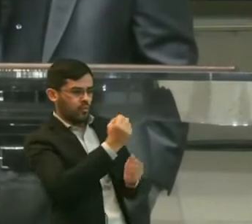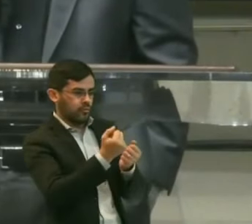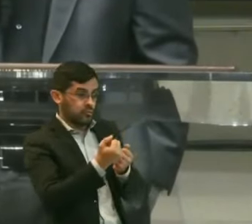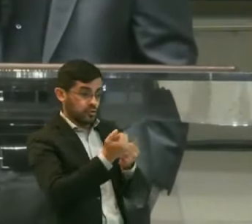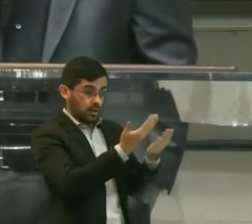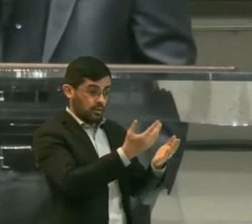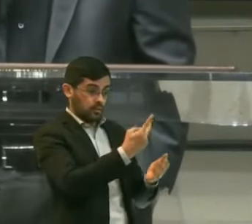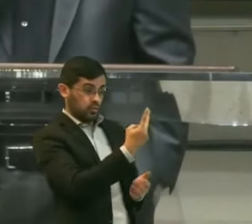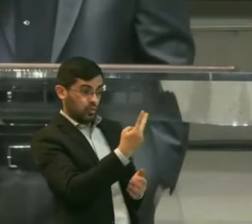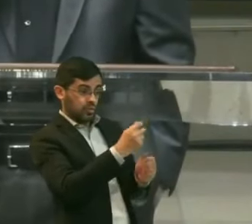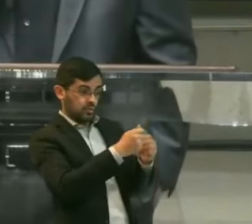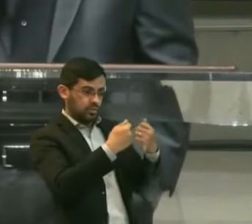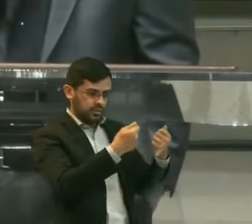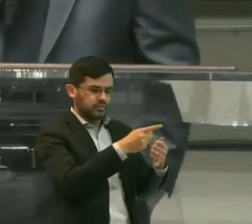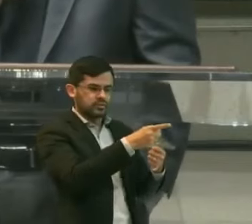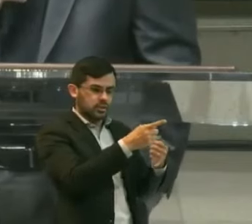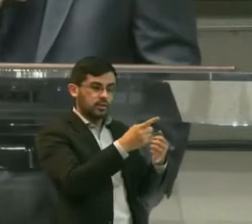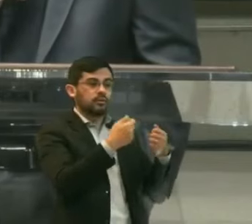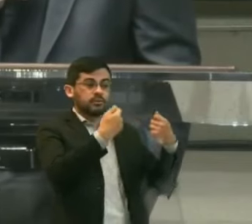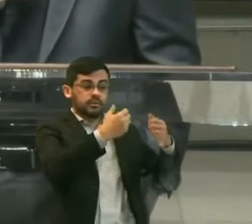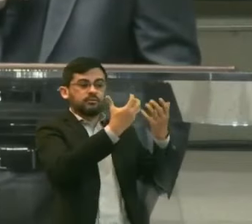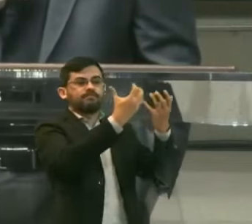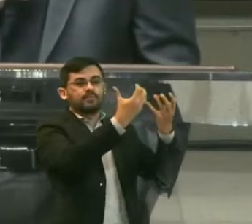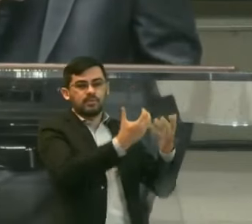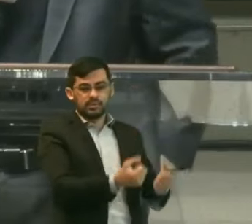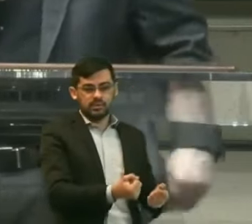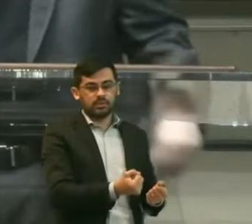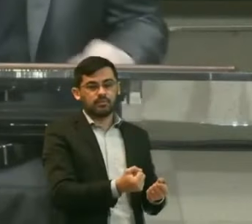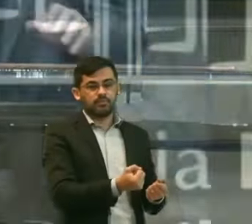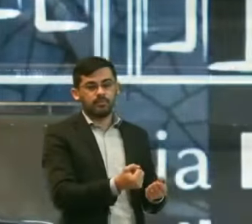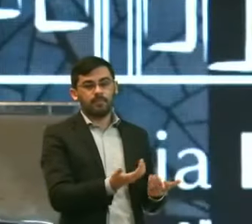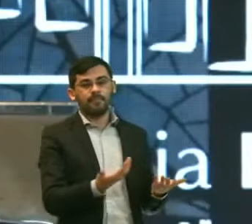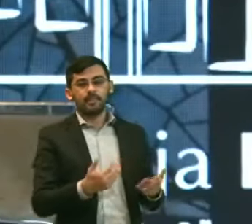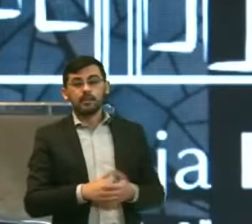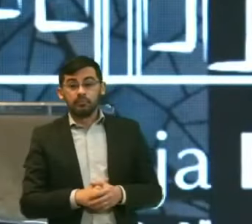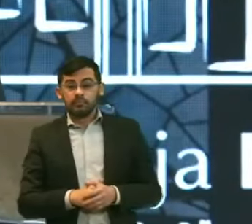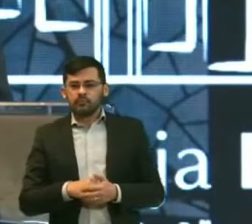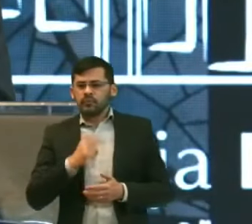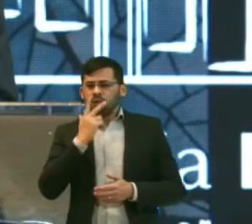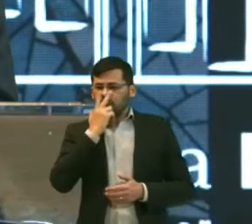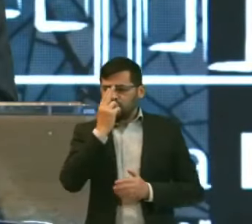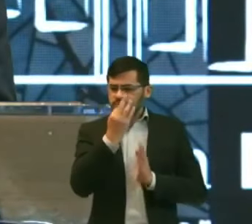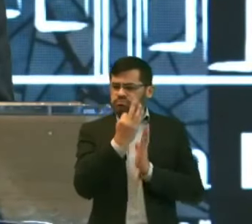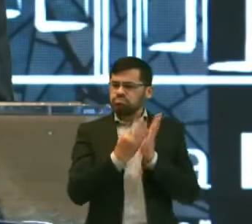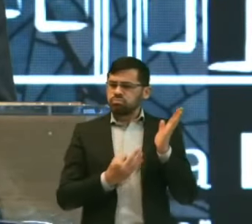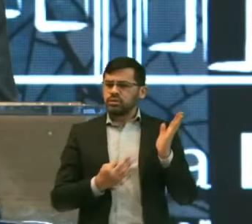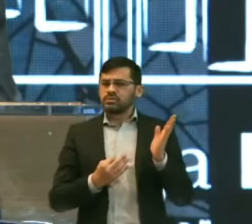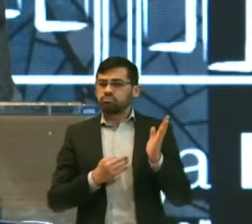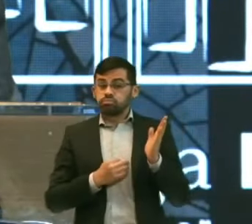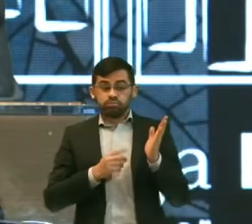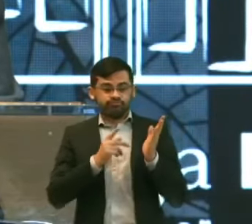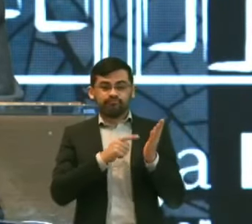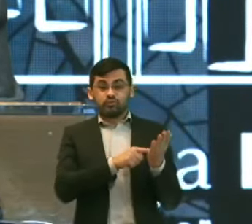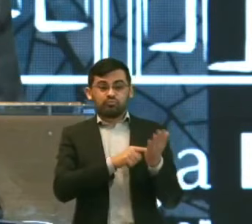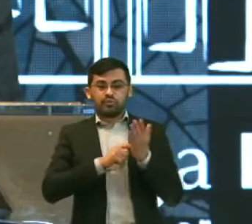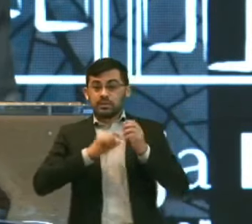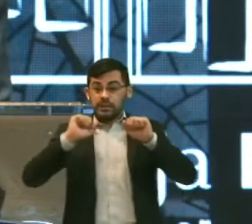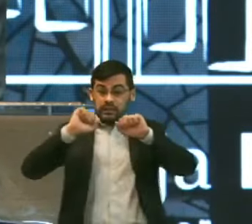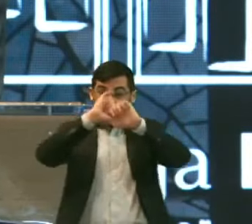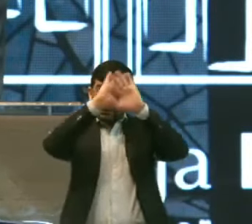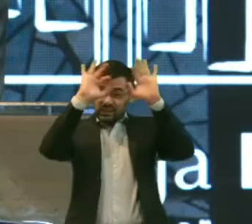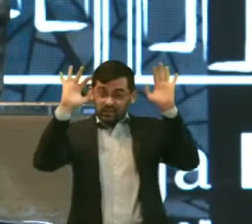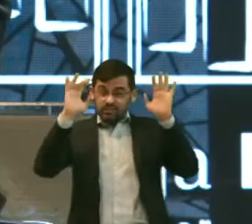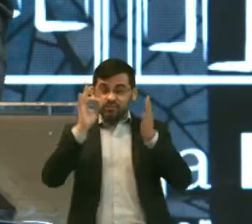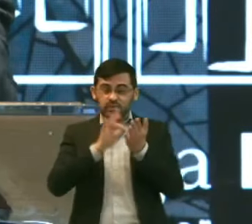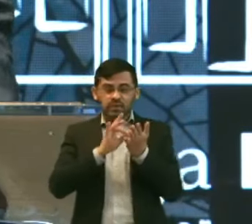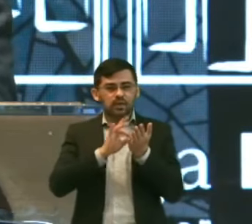Dois pães Que você Deve aceitar Eu acho Que esse texto Não fica muito Claro Se a gente